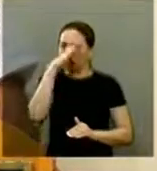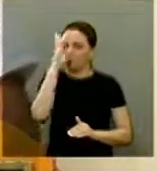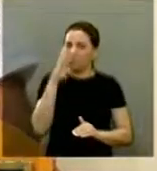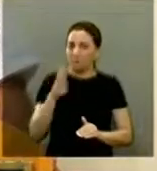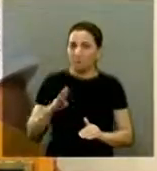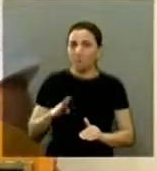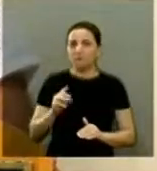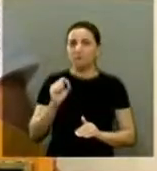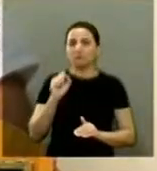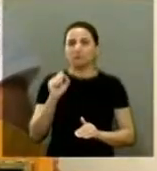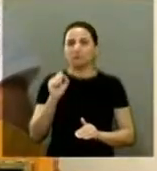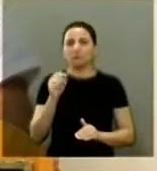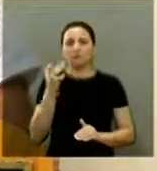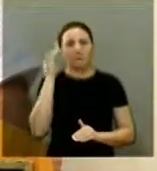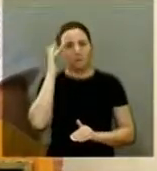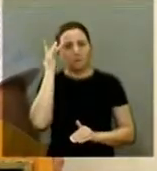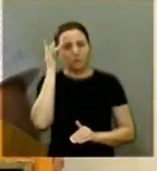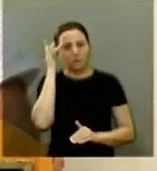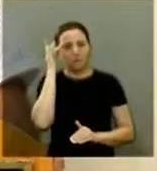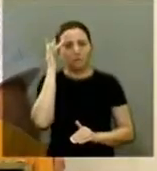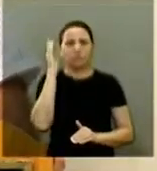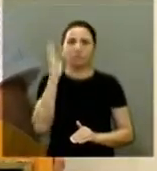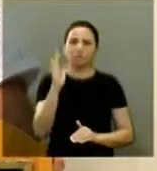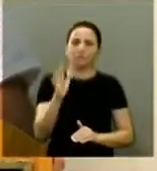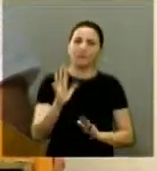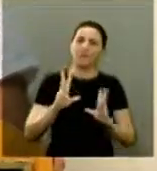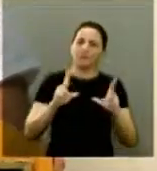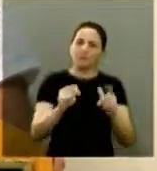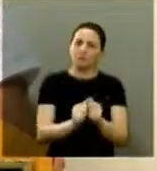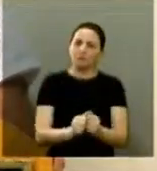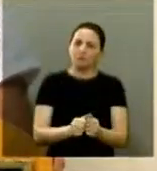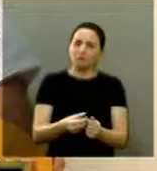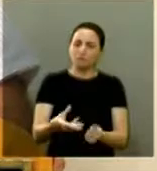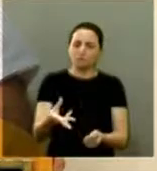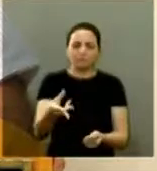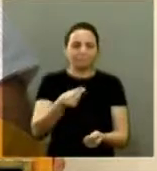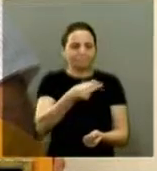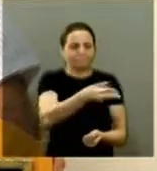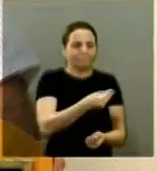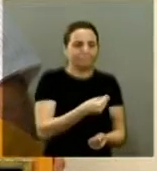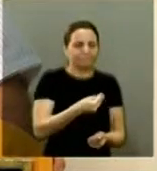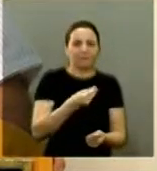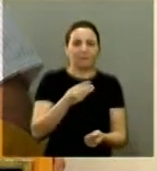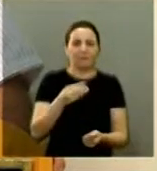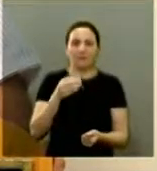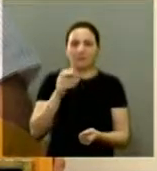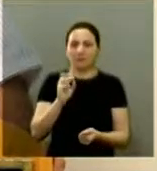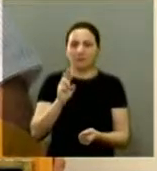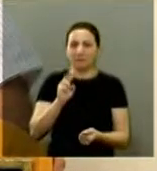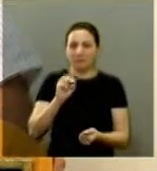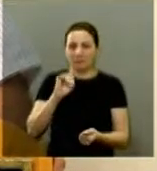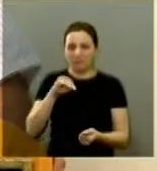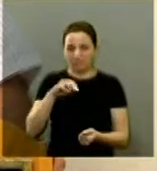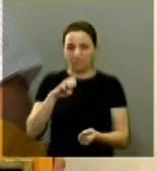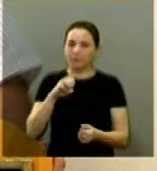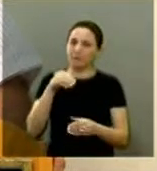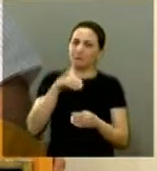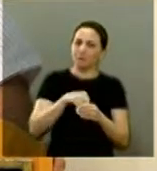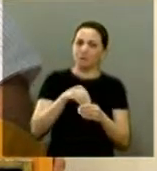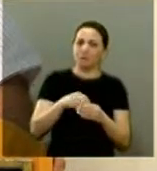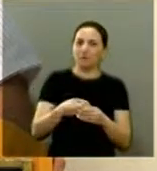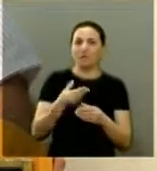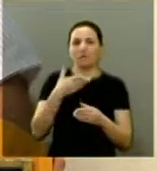inteiro eu acho que todo mundo que recebeu desse dinheiro isso é crime eleitoral e ninguém fala nada